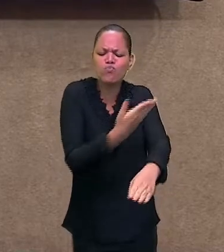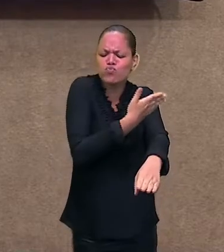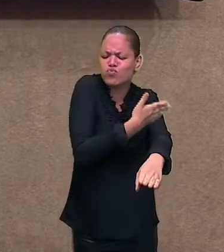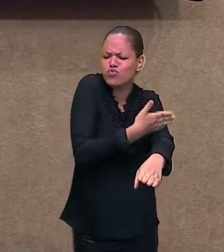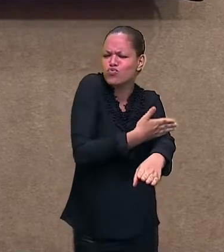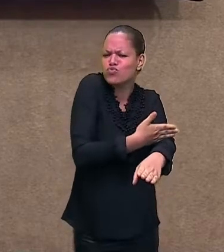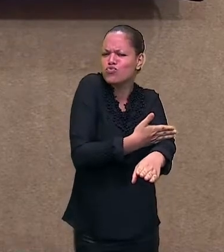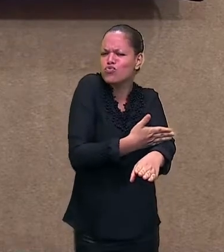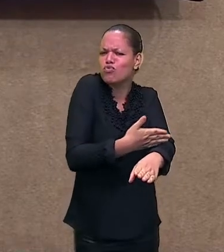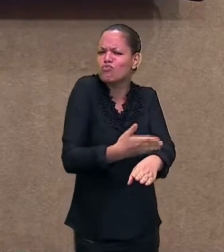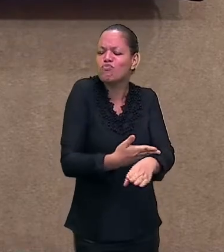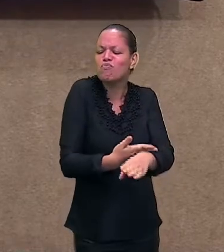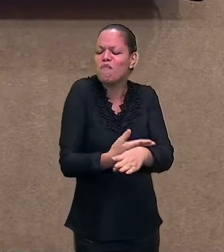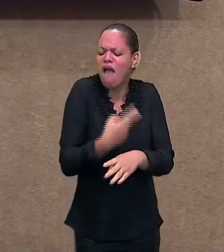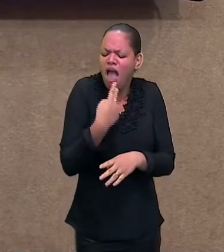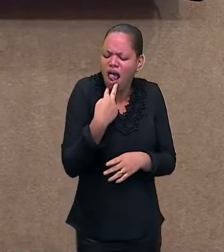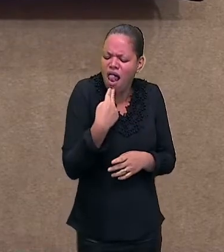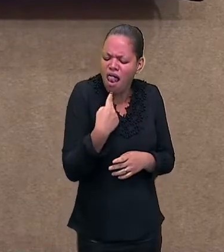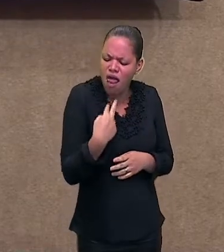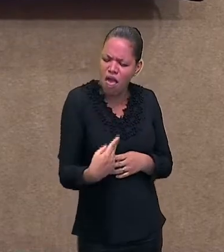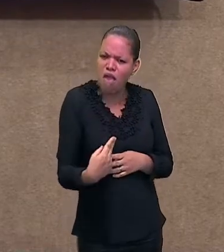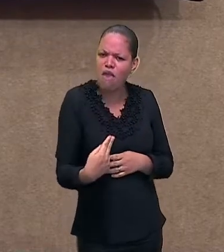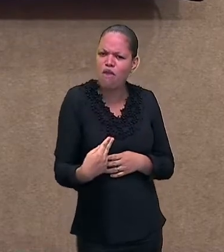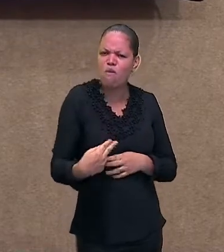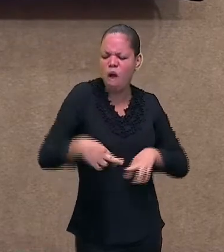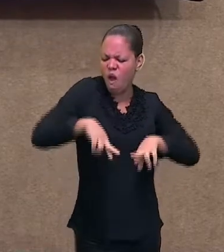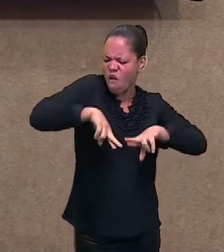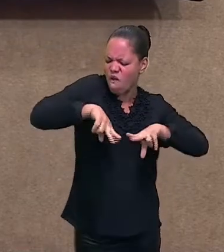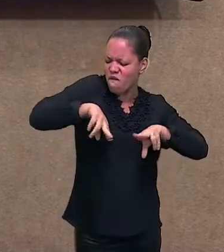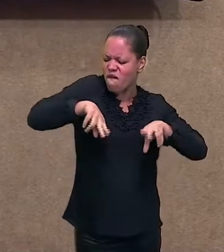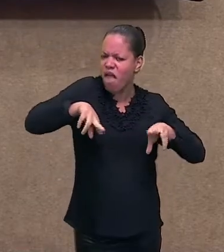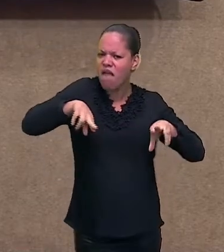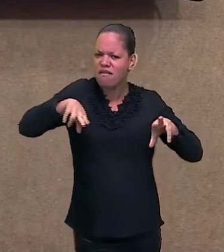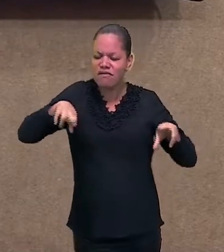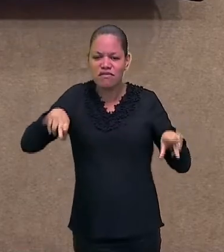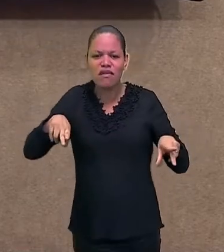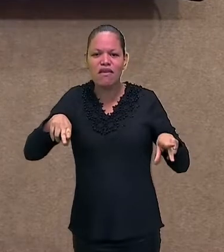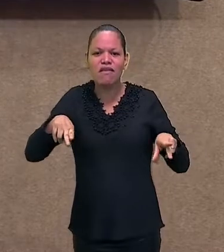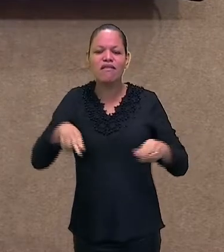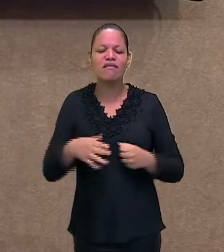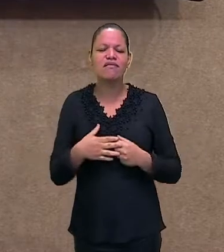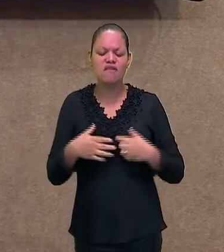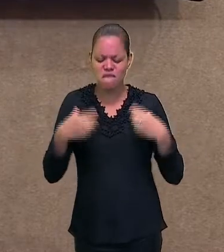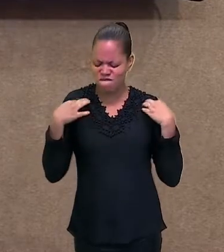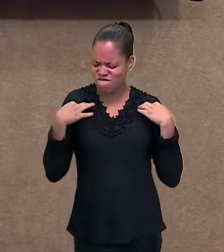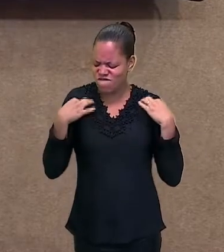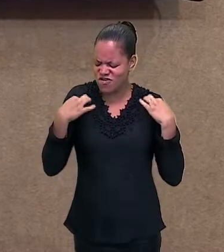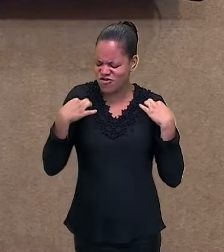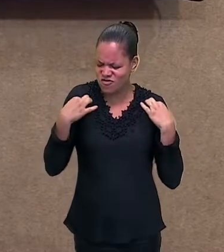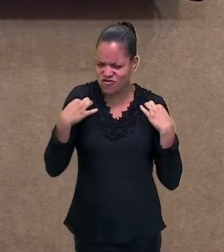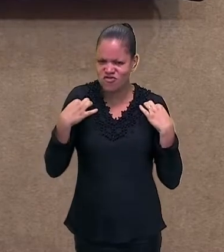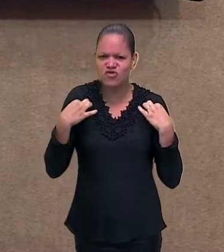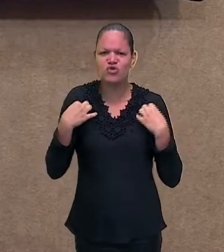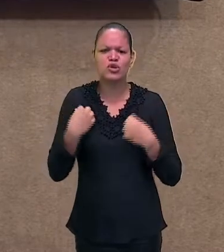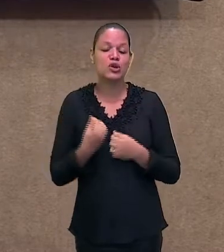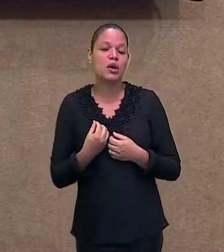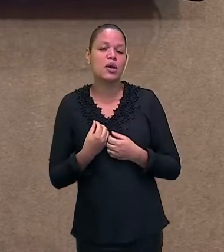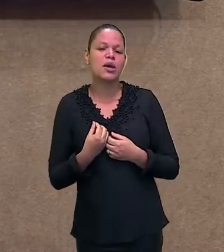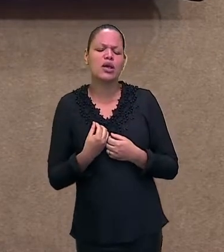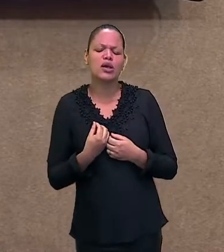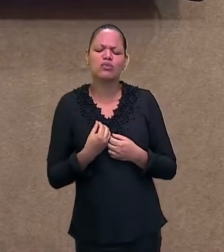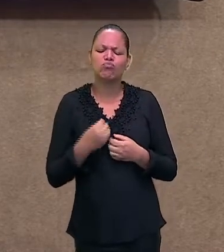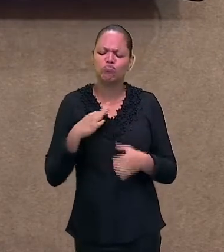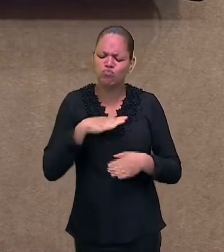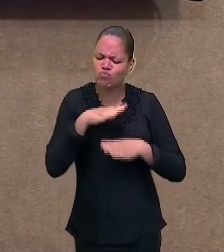de falar, com a sua língua, seu dialeto, a sua forma de vestir, de agir.